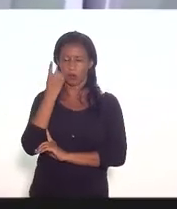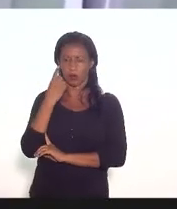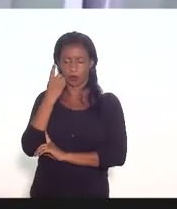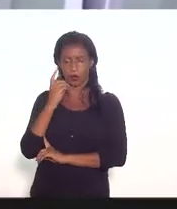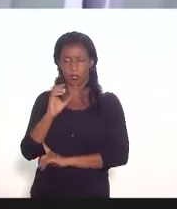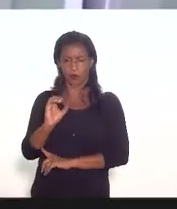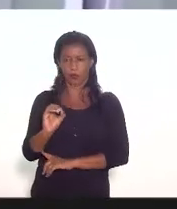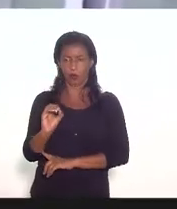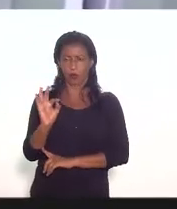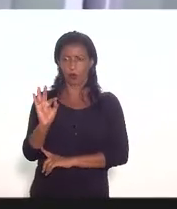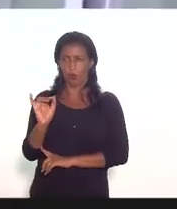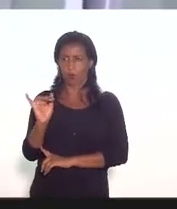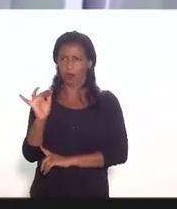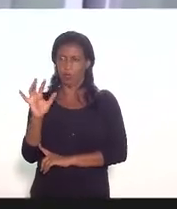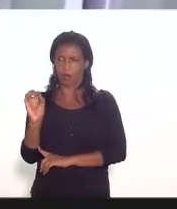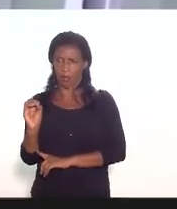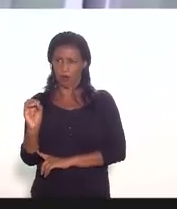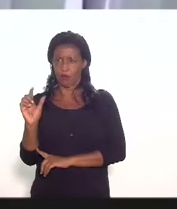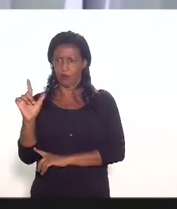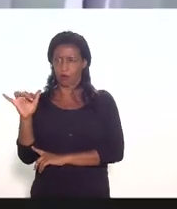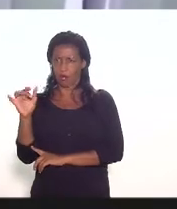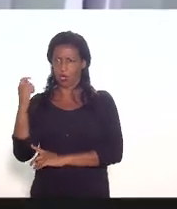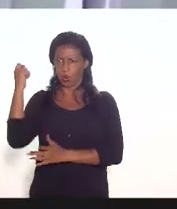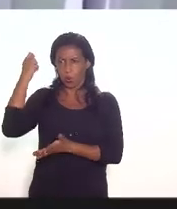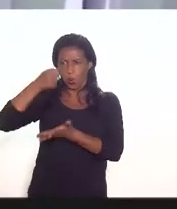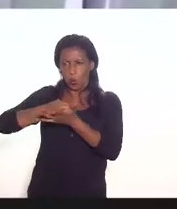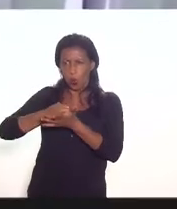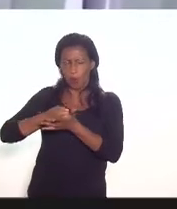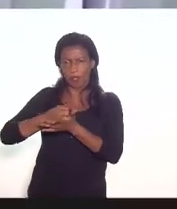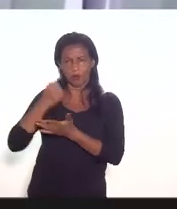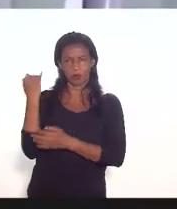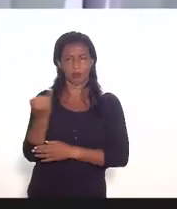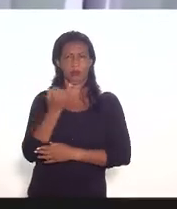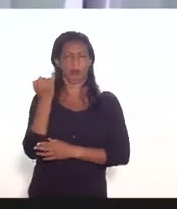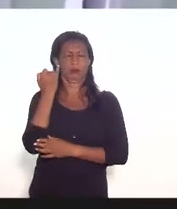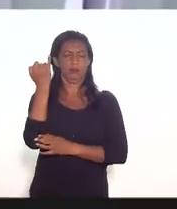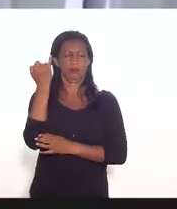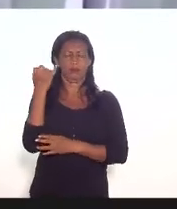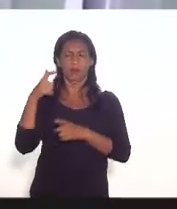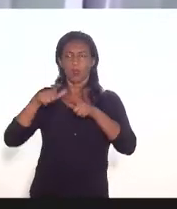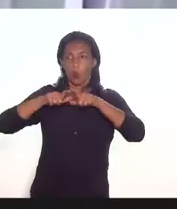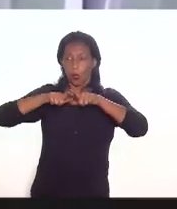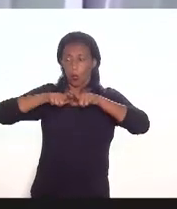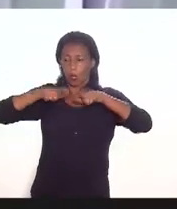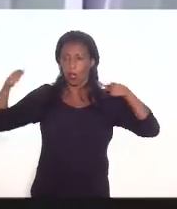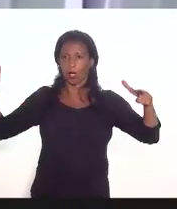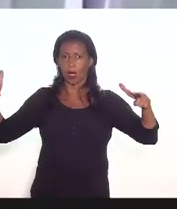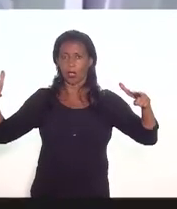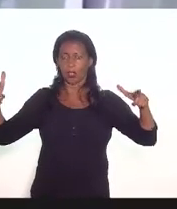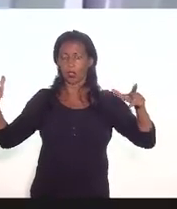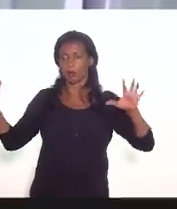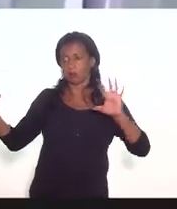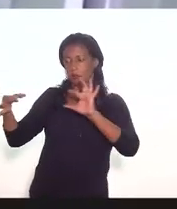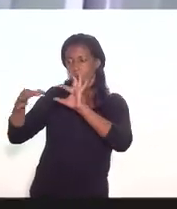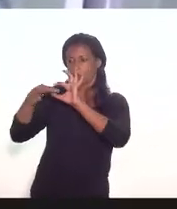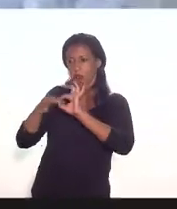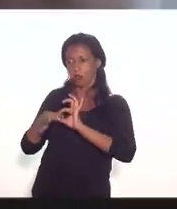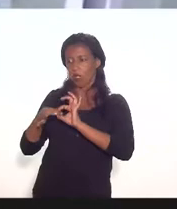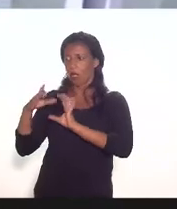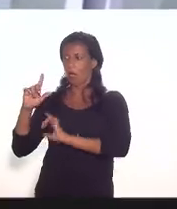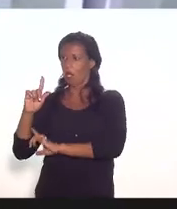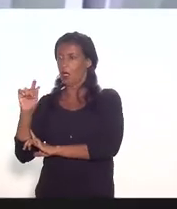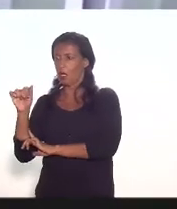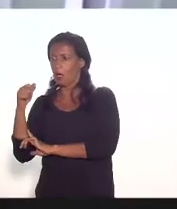Leite que o Santos Jumon cumpra esse papel de ser o grande aeroporto alimentador do Galeão do